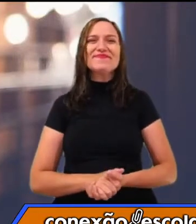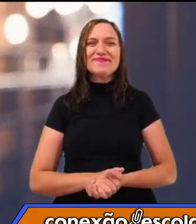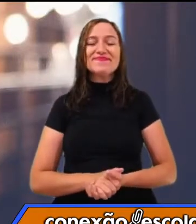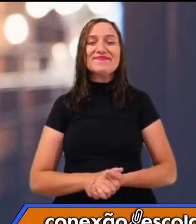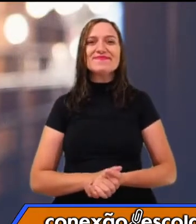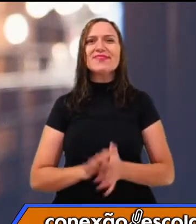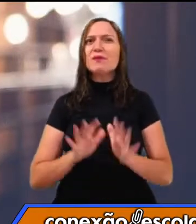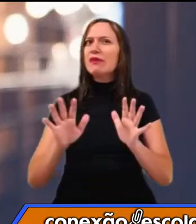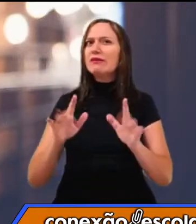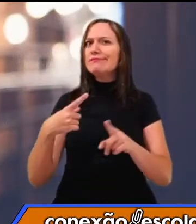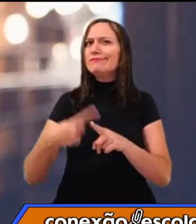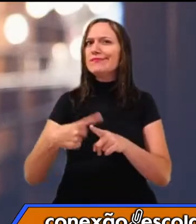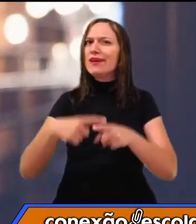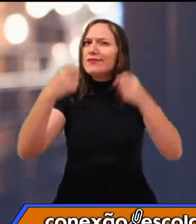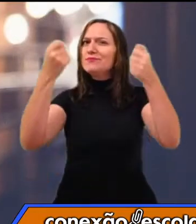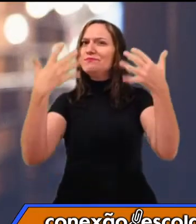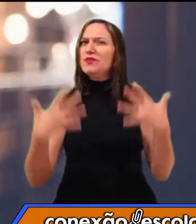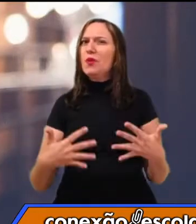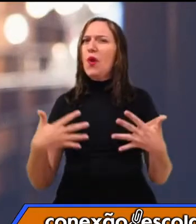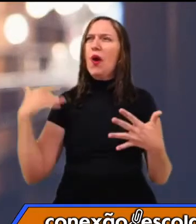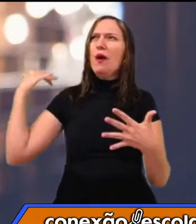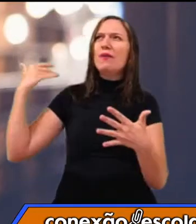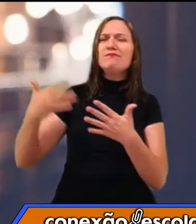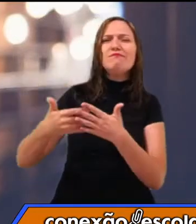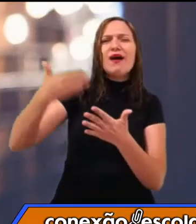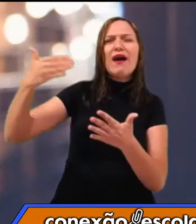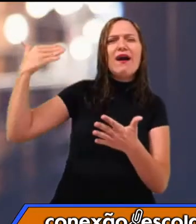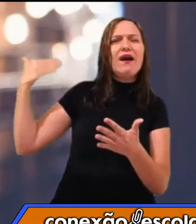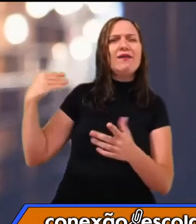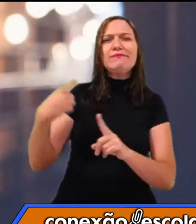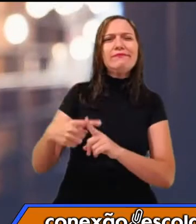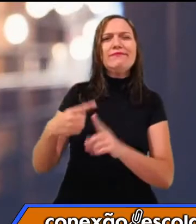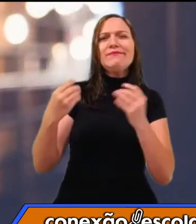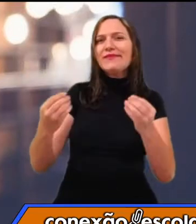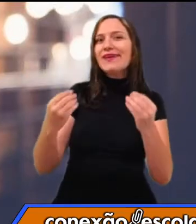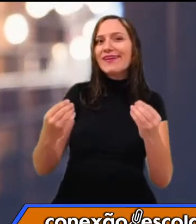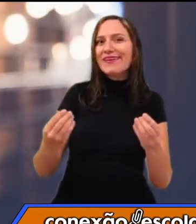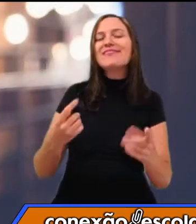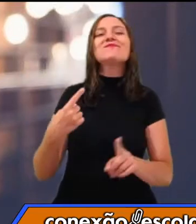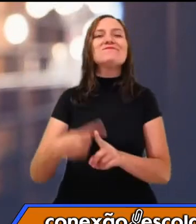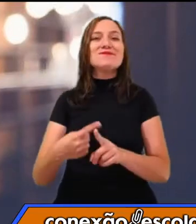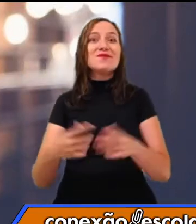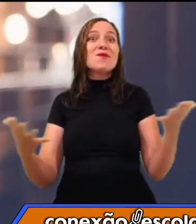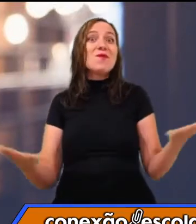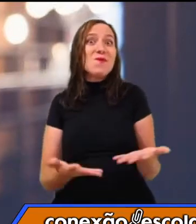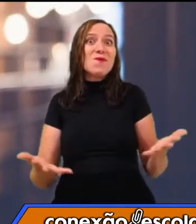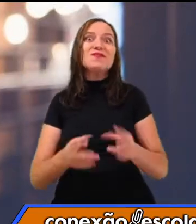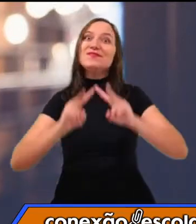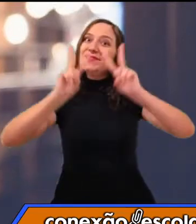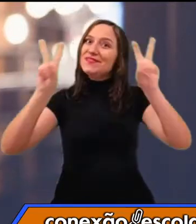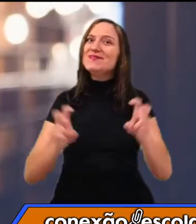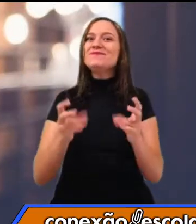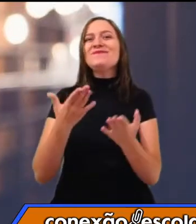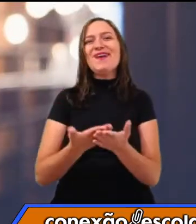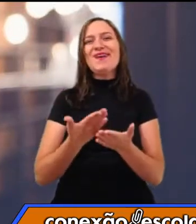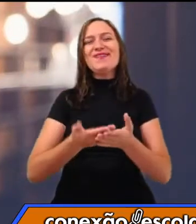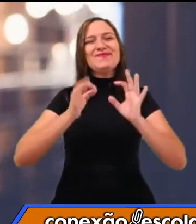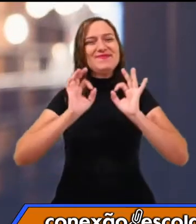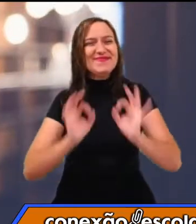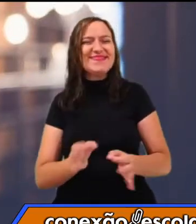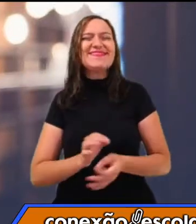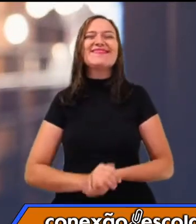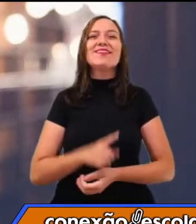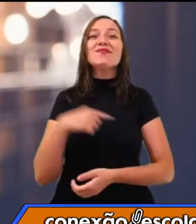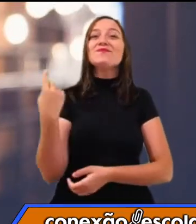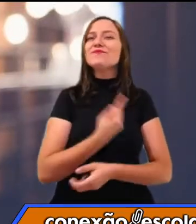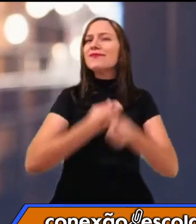E por que eu tô falando disso para você? Porque hoje, esse é o tema da nossa aula, né? Nós vamos falar